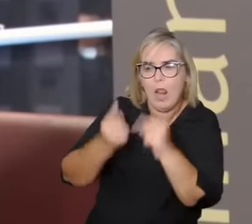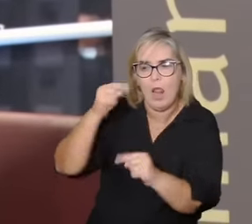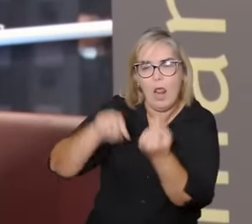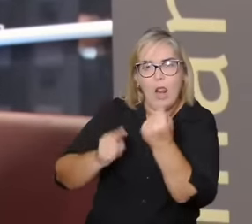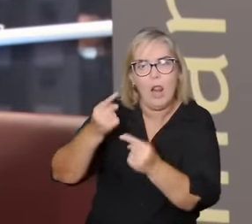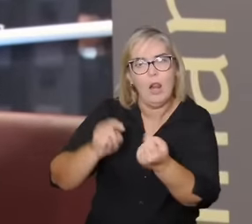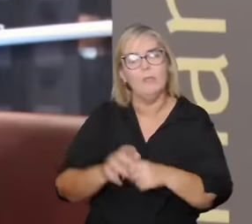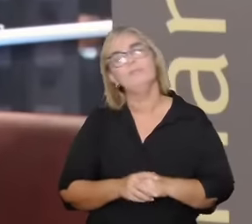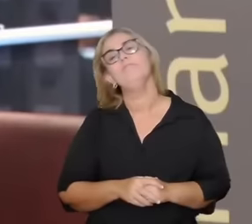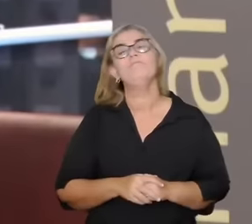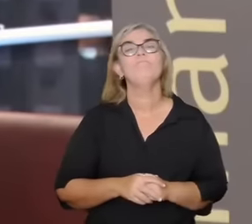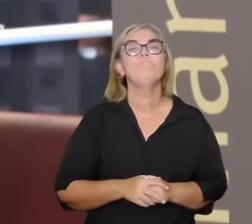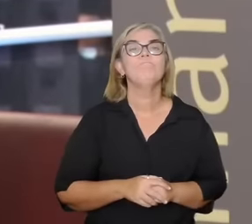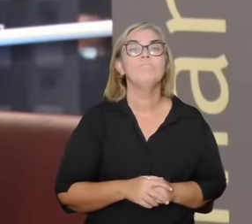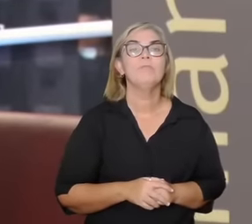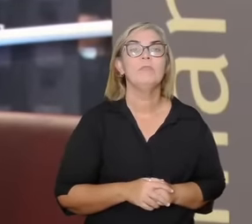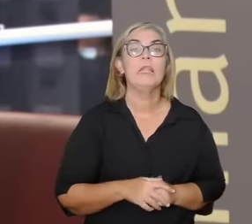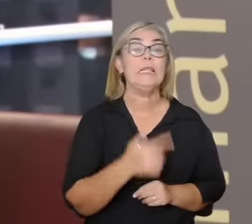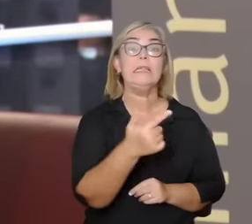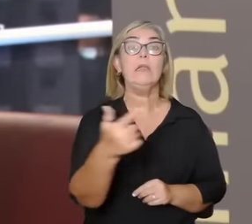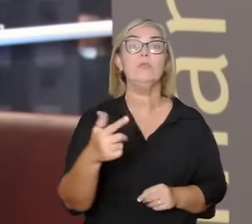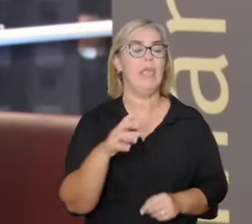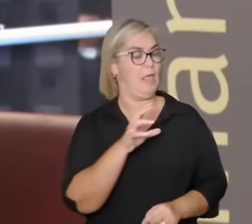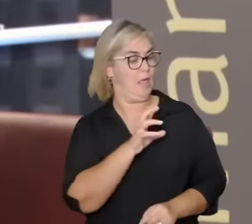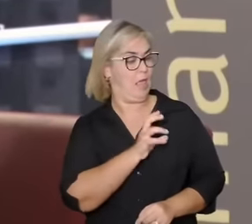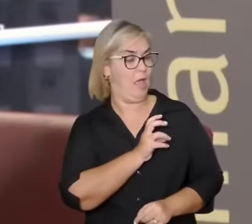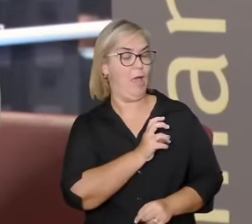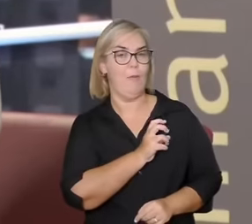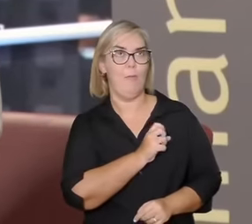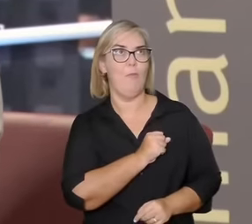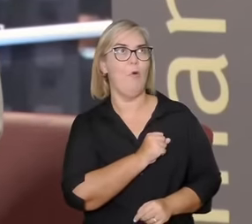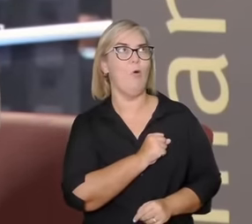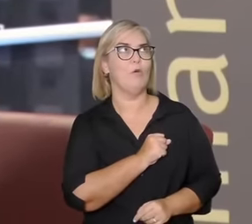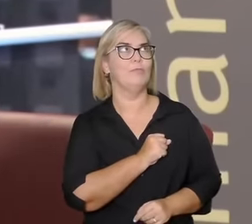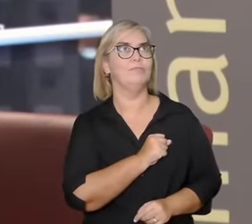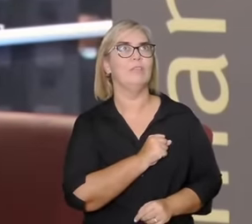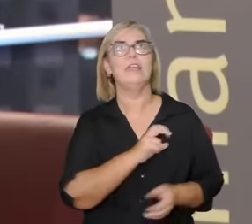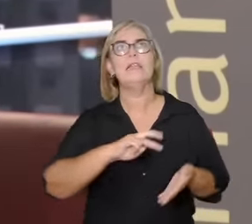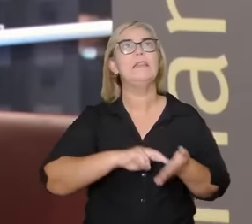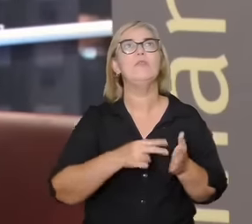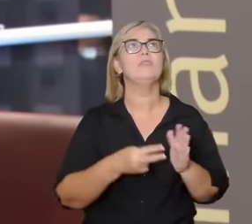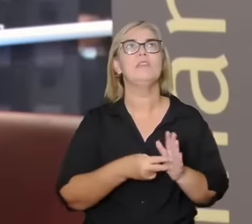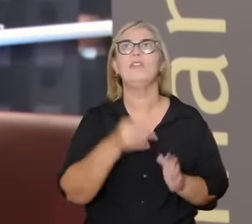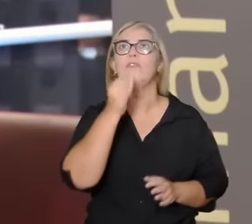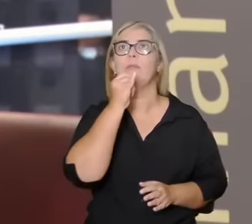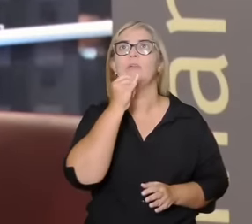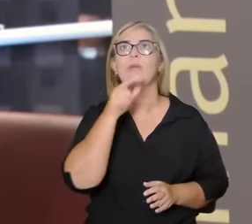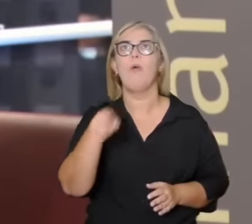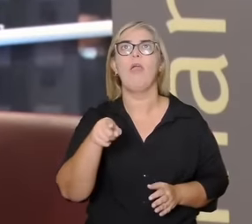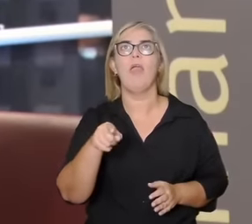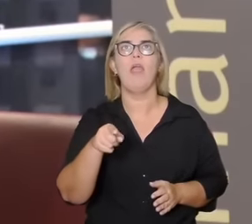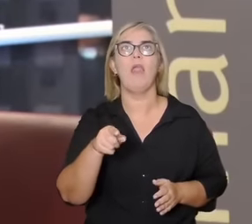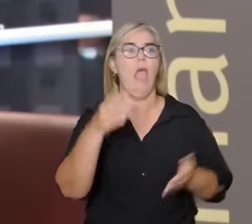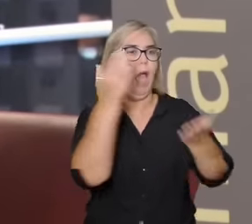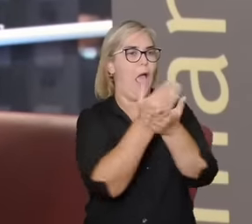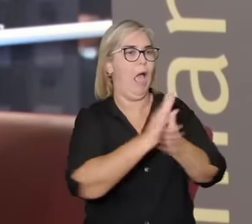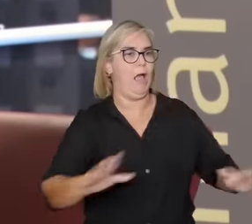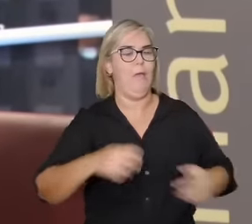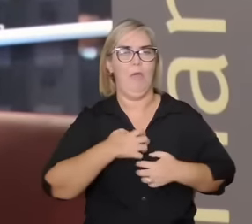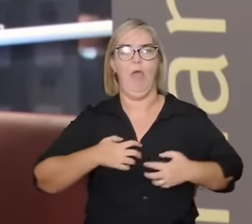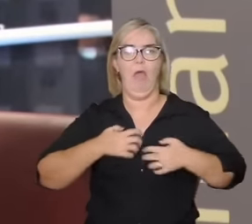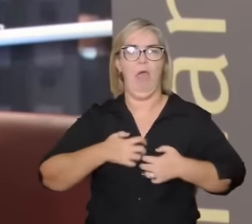a existência do amor não significa o fim da raiva o fim do medo o fim de nada disso